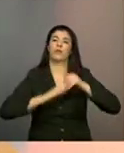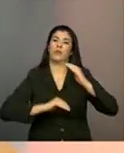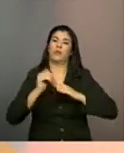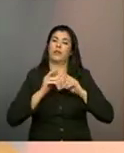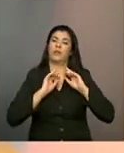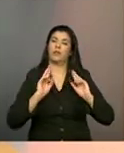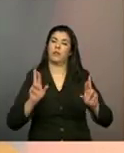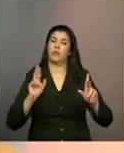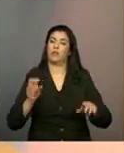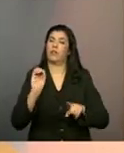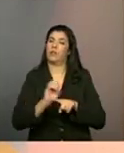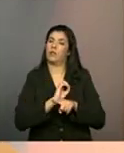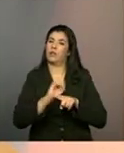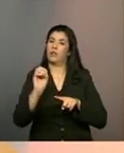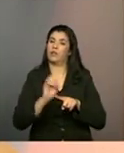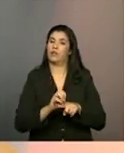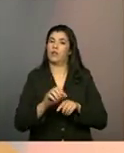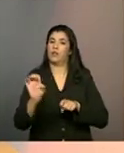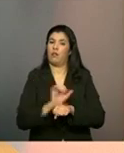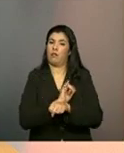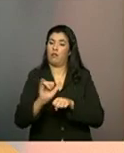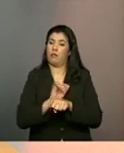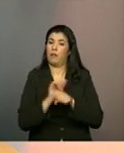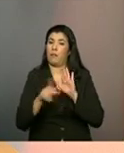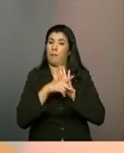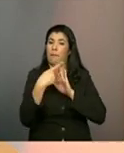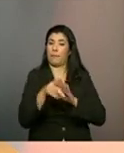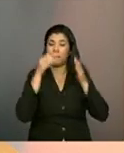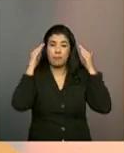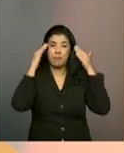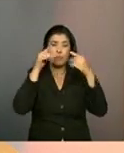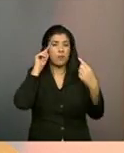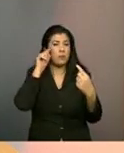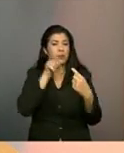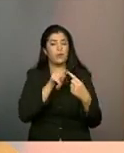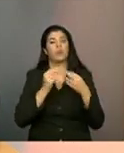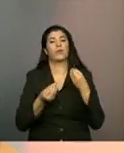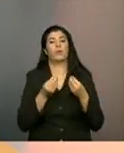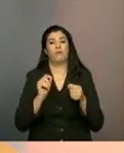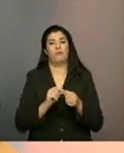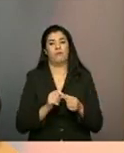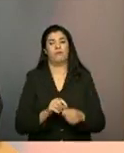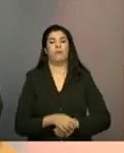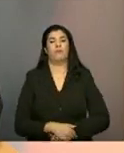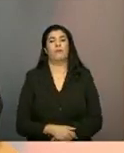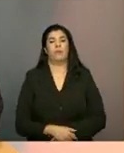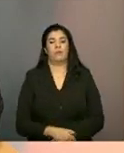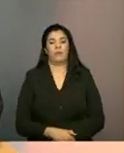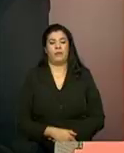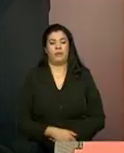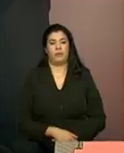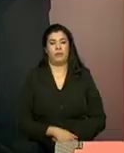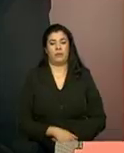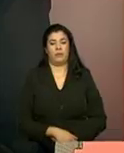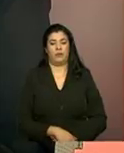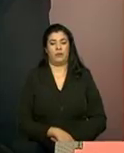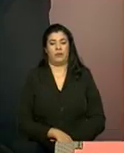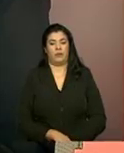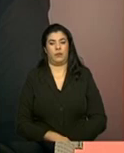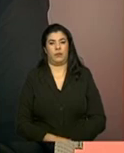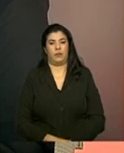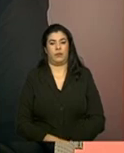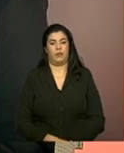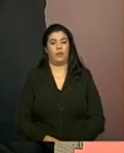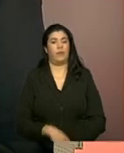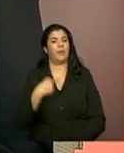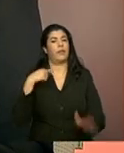e aí as oficinas, elas são estratégias para se alcançar esses objetivos. Carolina, bom, existe um público